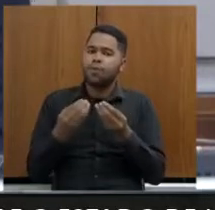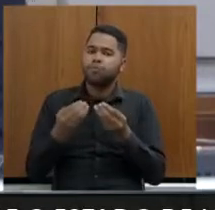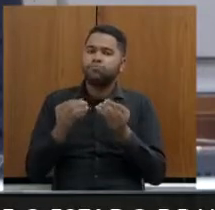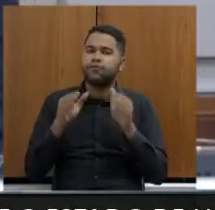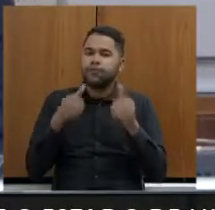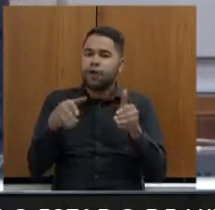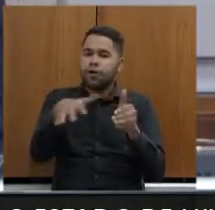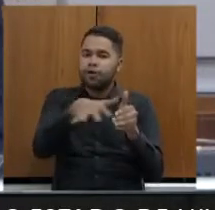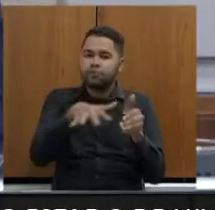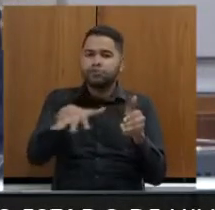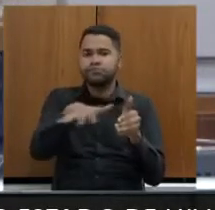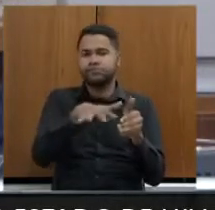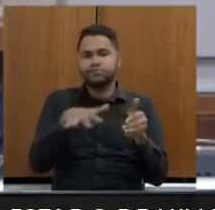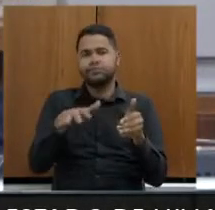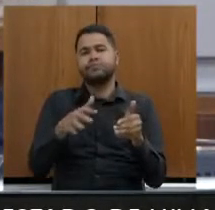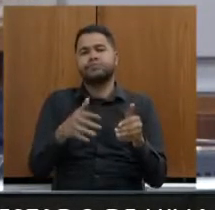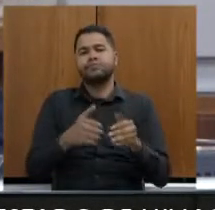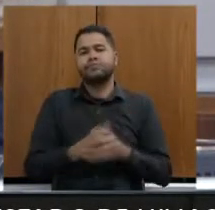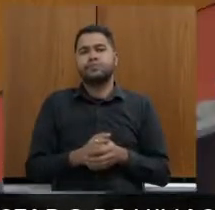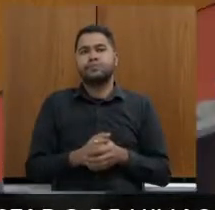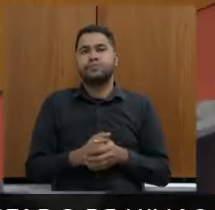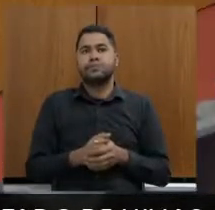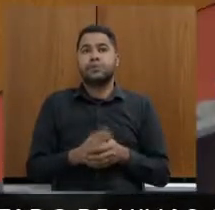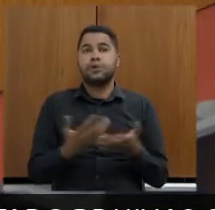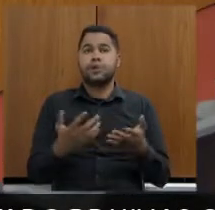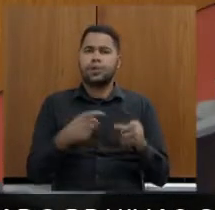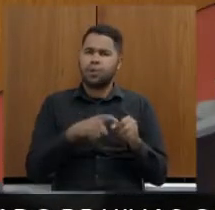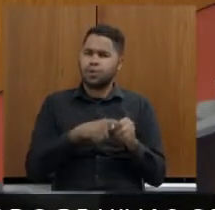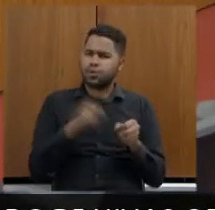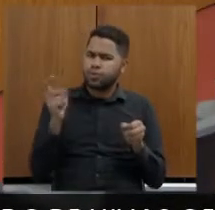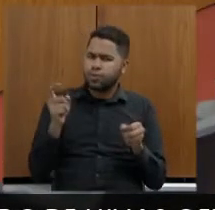essa é a questão. Isso gerou uma suspensão do projeto?